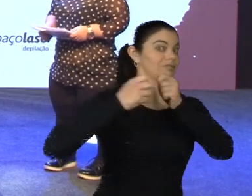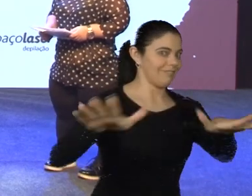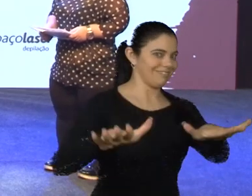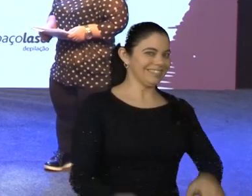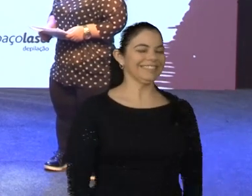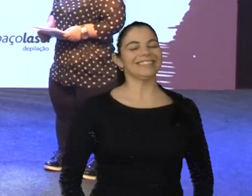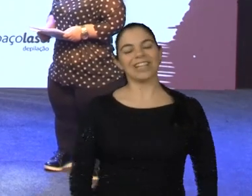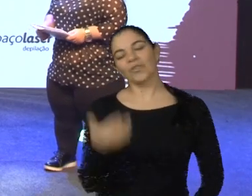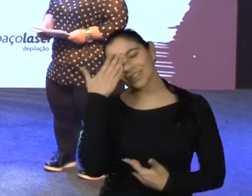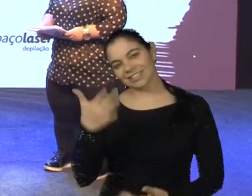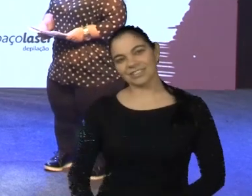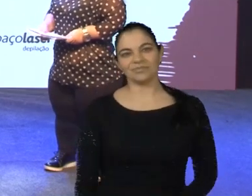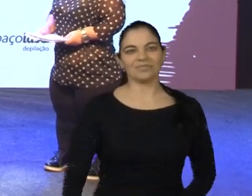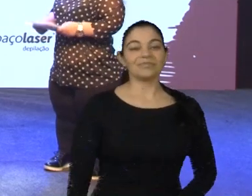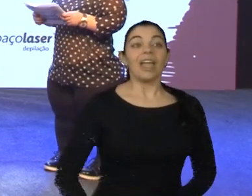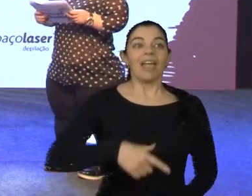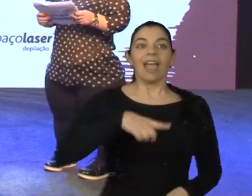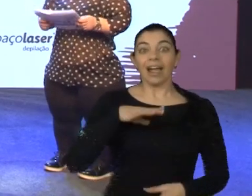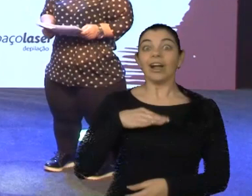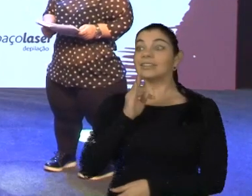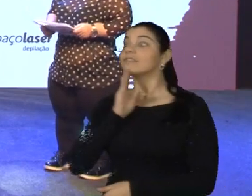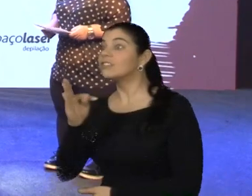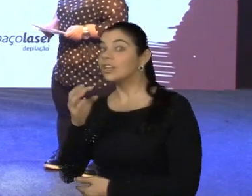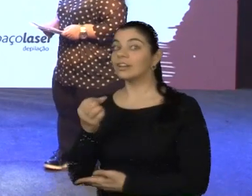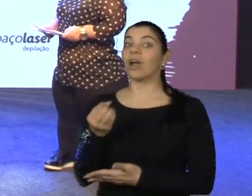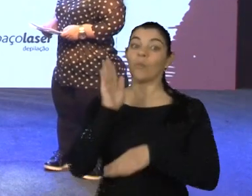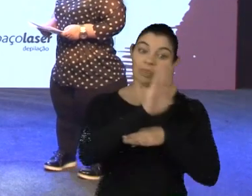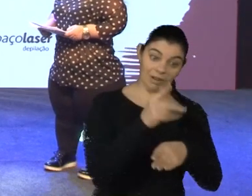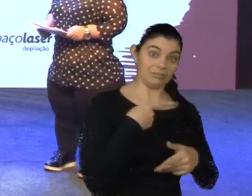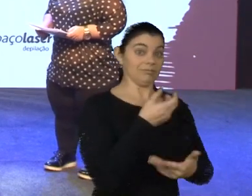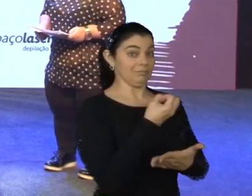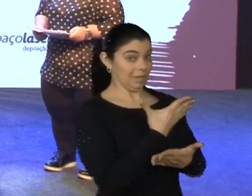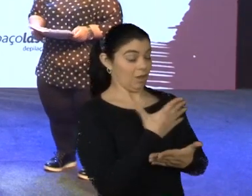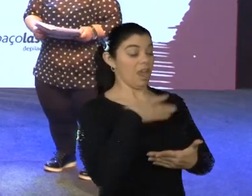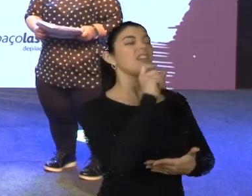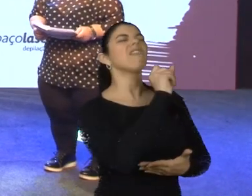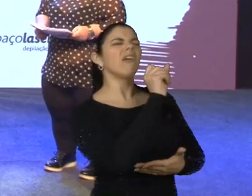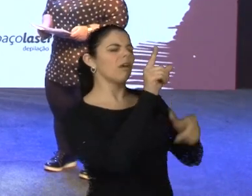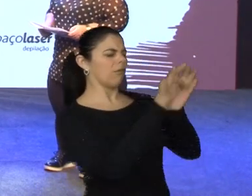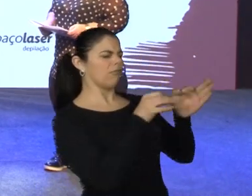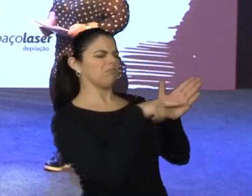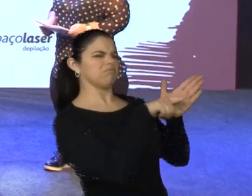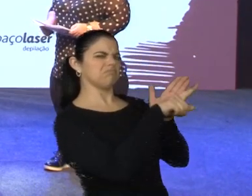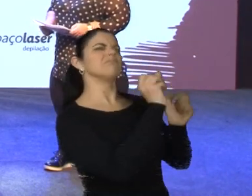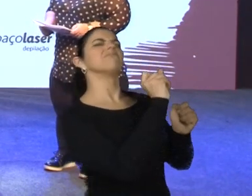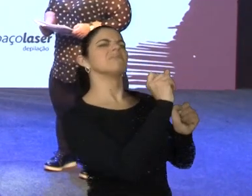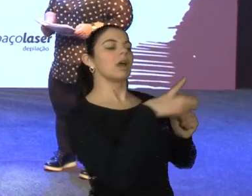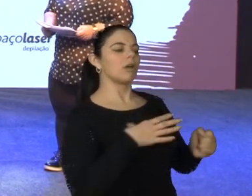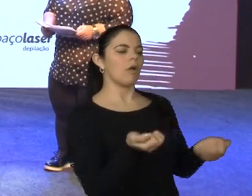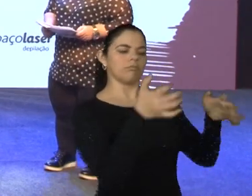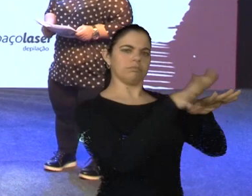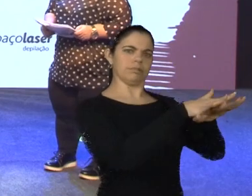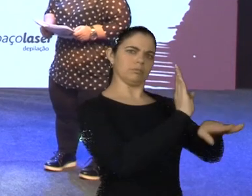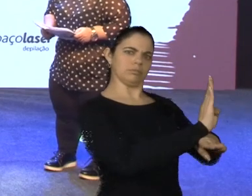Demais, Paulo. Cíntia, conte um pouquinho para a gente. Boa tarde, seja bem-vinda. Que projeto é esse em favor da inclusão social?